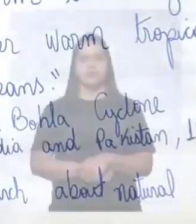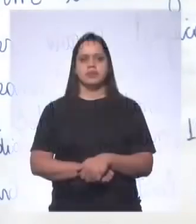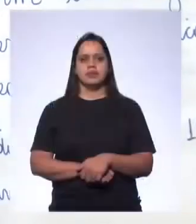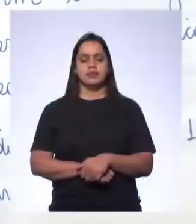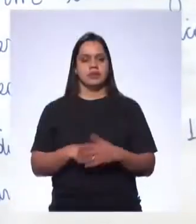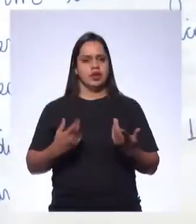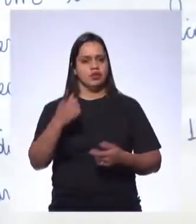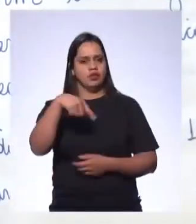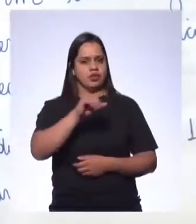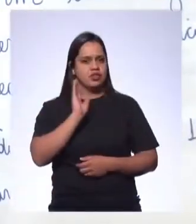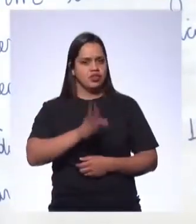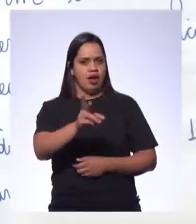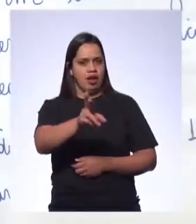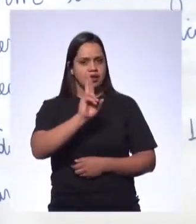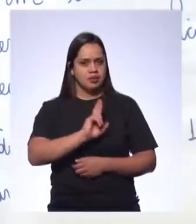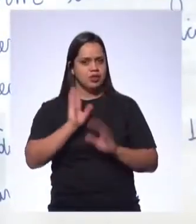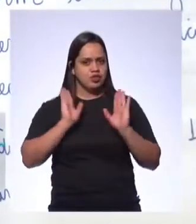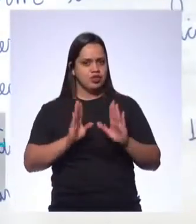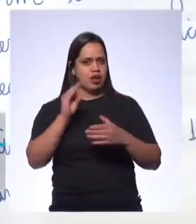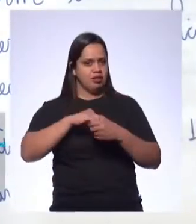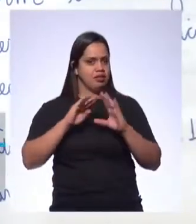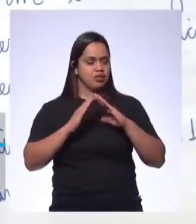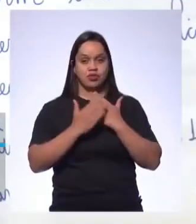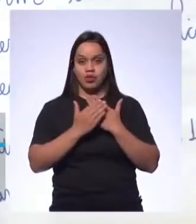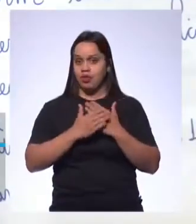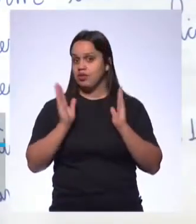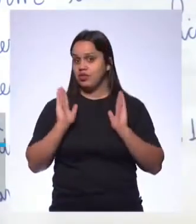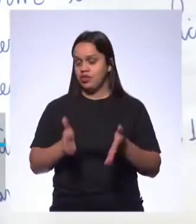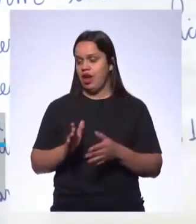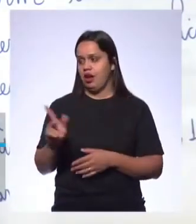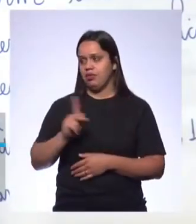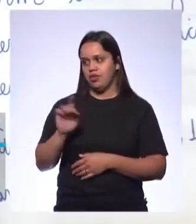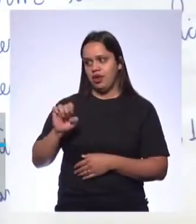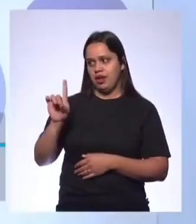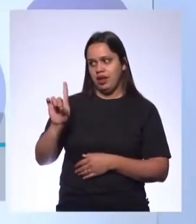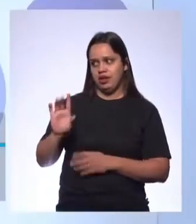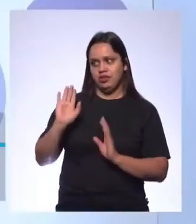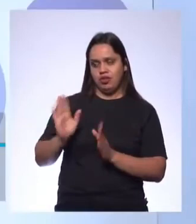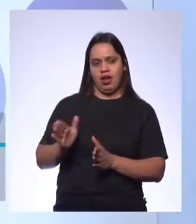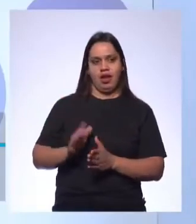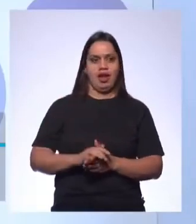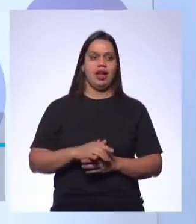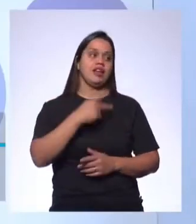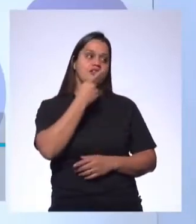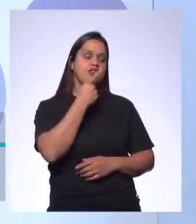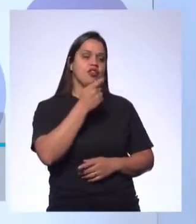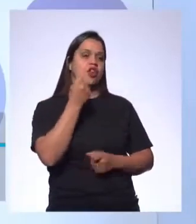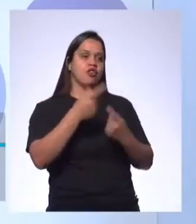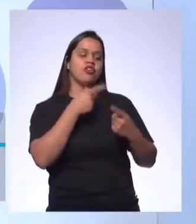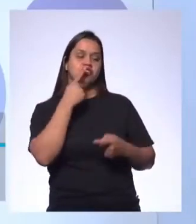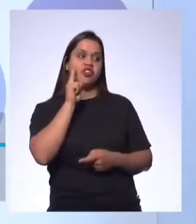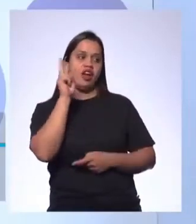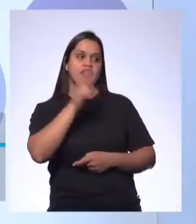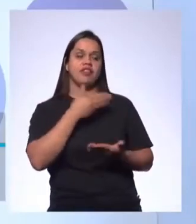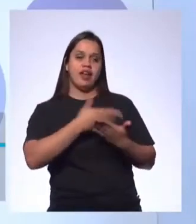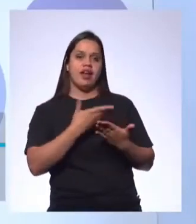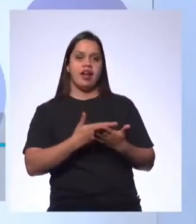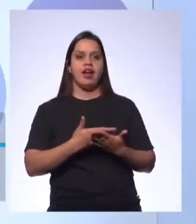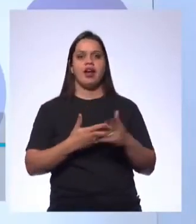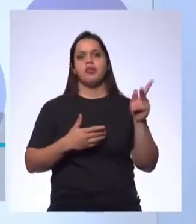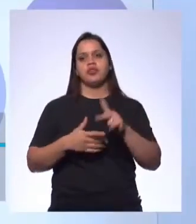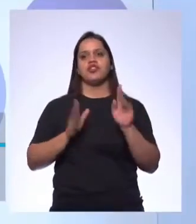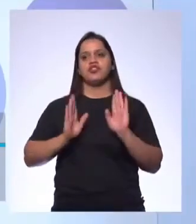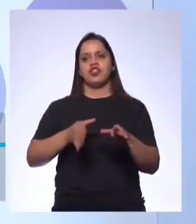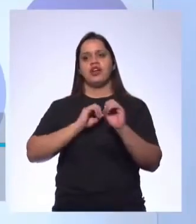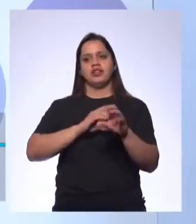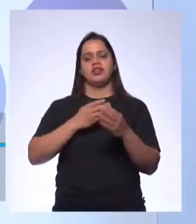Pessoal, vocês já responderam essa lição na escola? Hein, Ed? Será? Eles ficam comentando. Ah, já vi essa aula. Já... O professor já